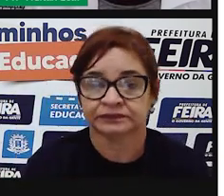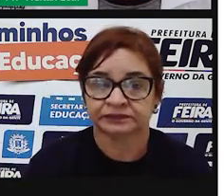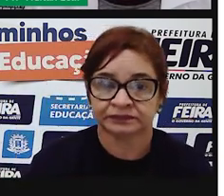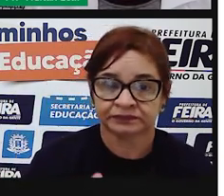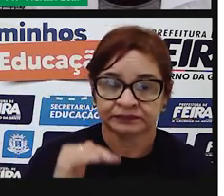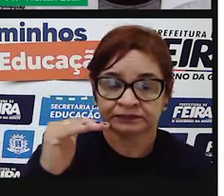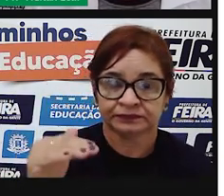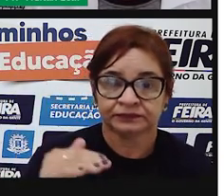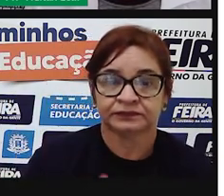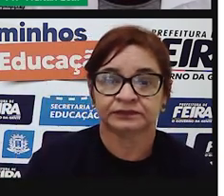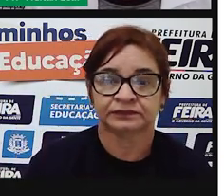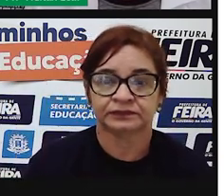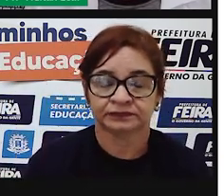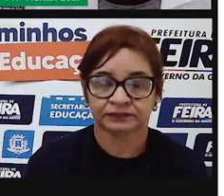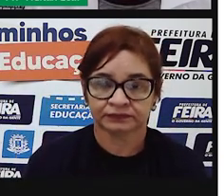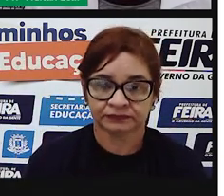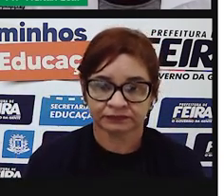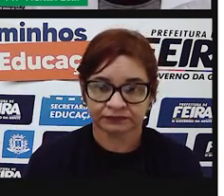acima.